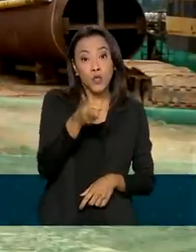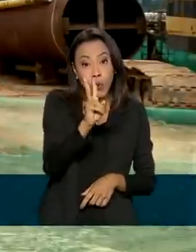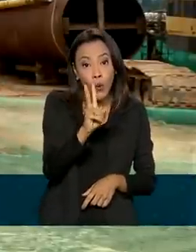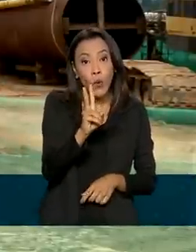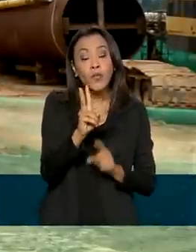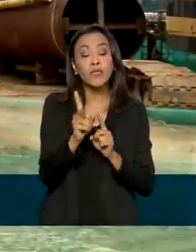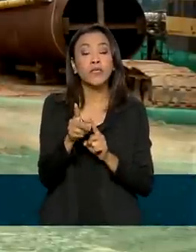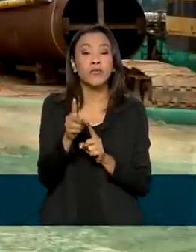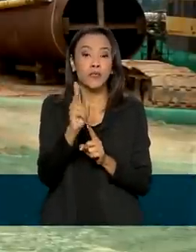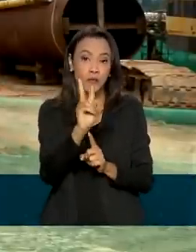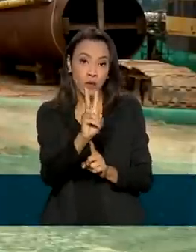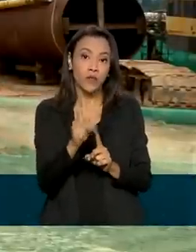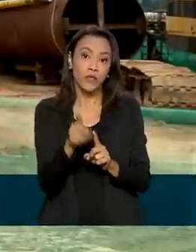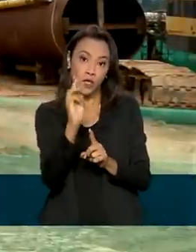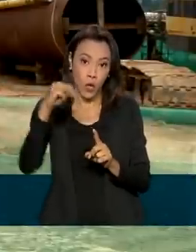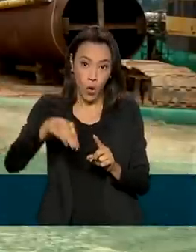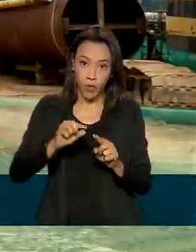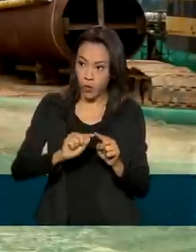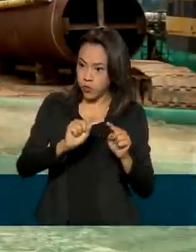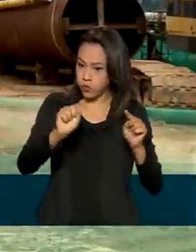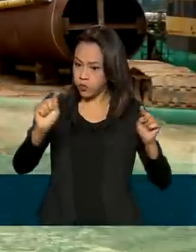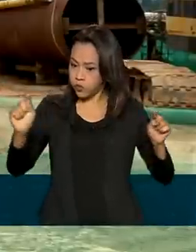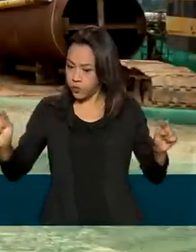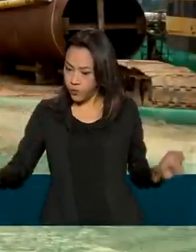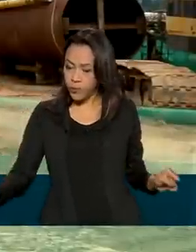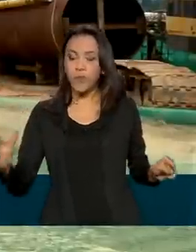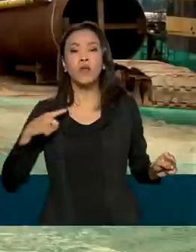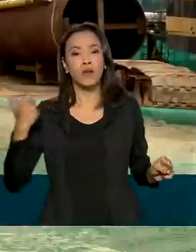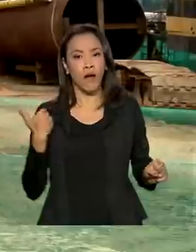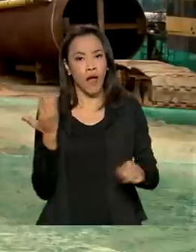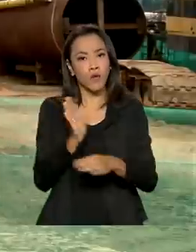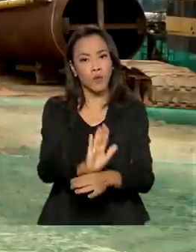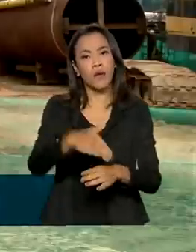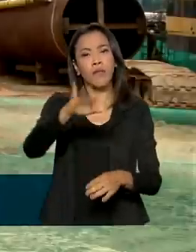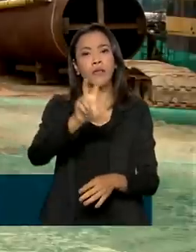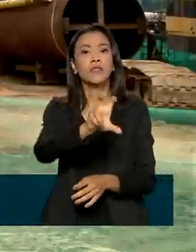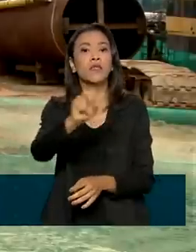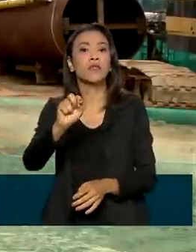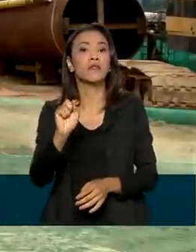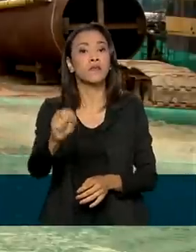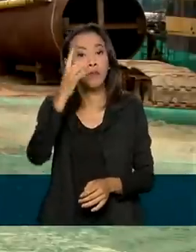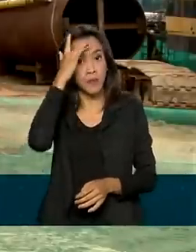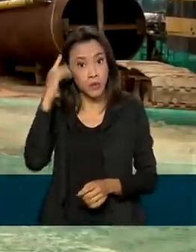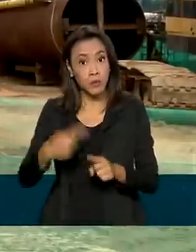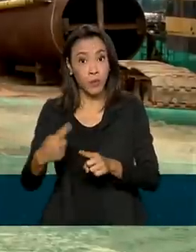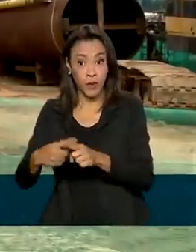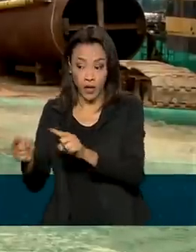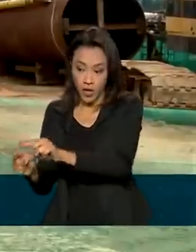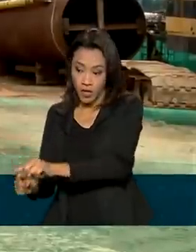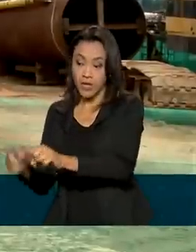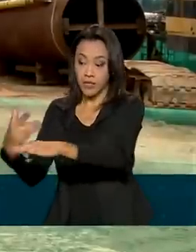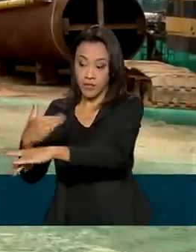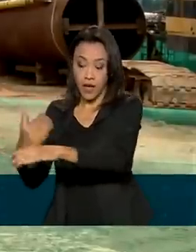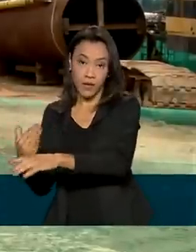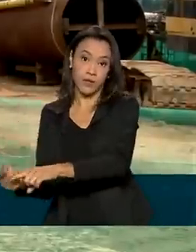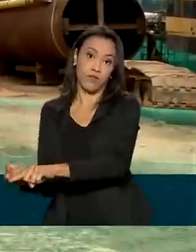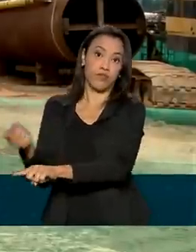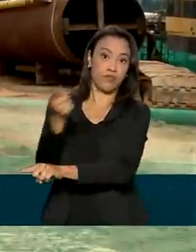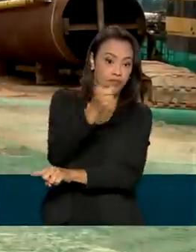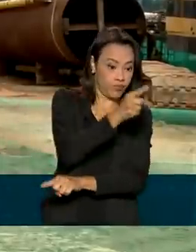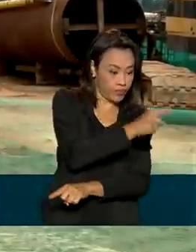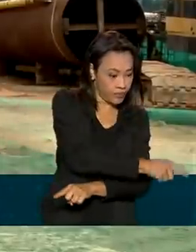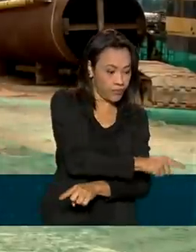extensão e vai beneficiar diretamente mais de 500 mil pessoas. Isso porque a travessia entre as cidades irmãs São